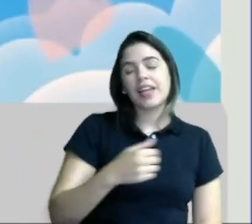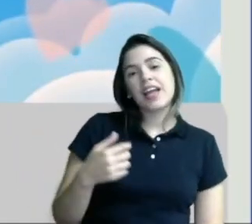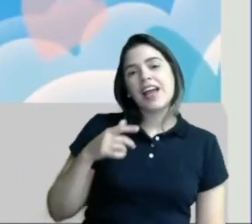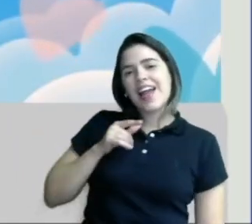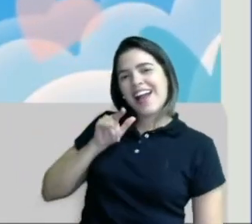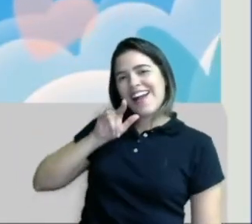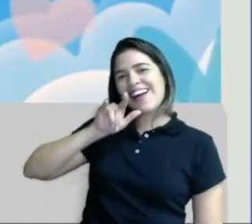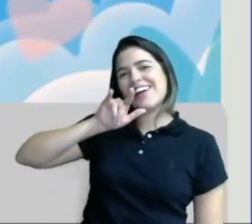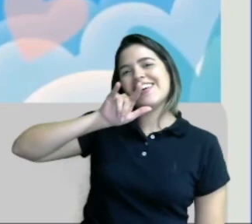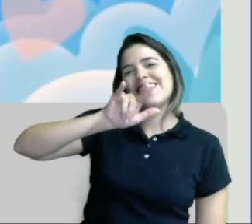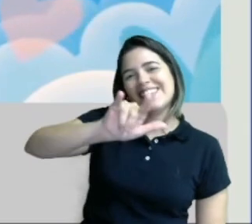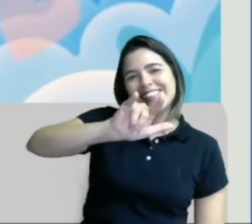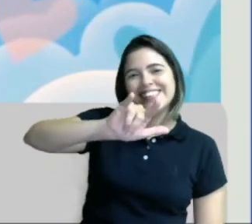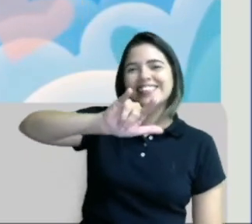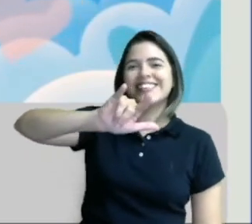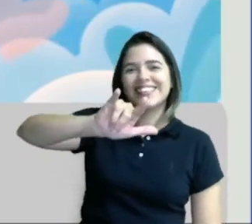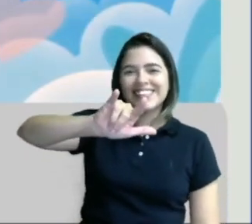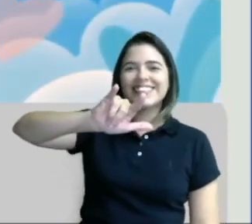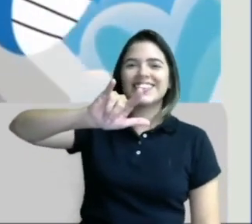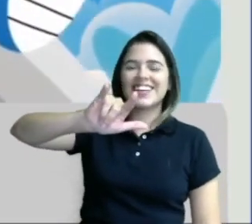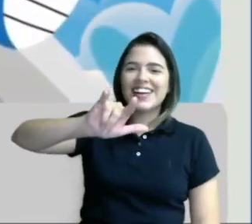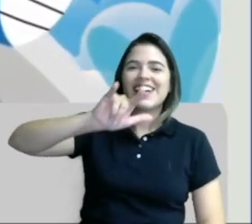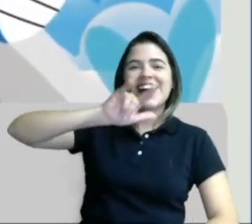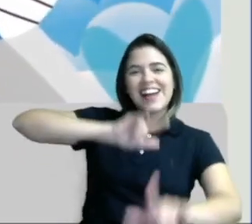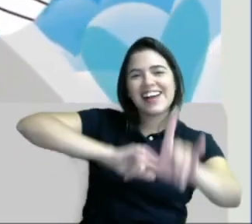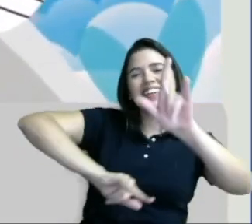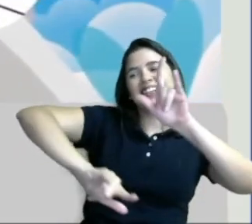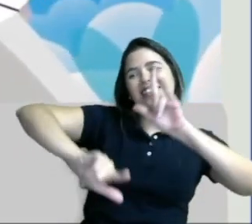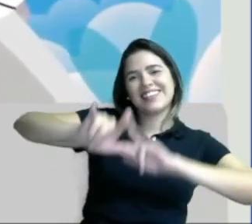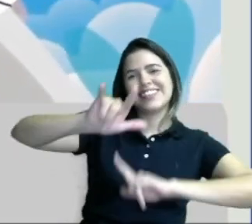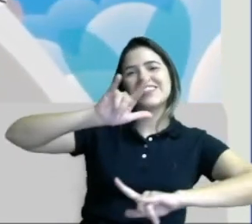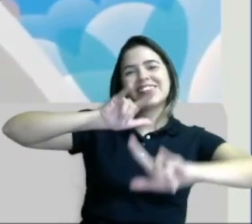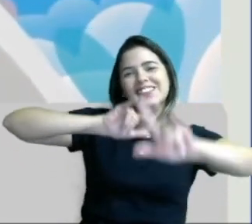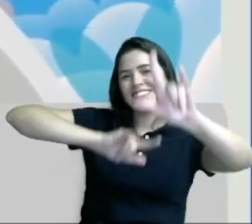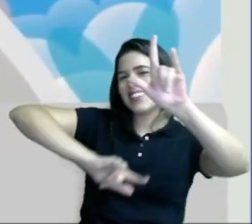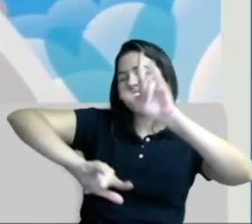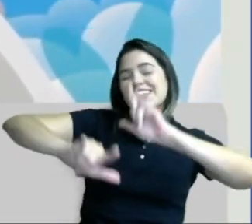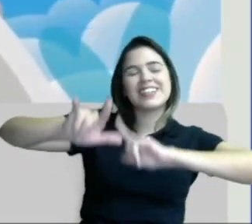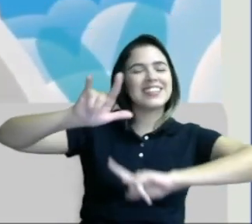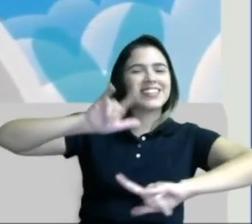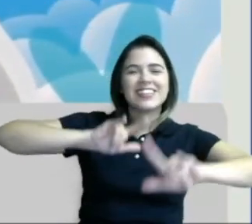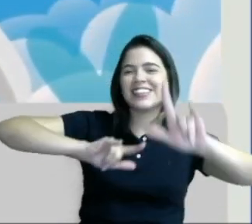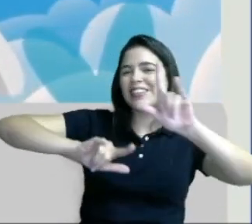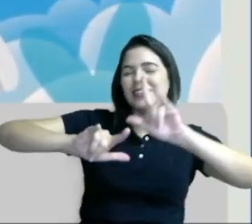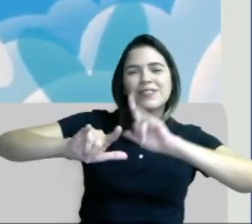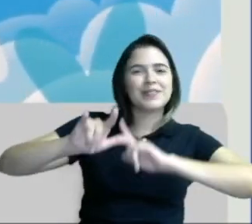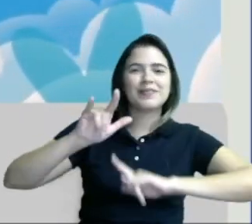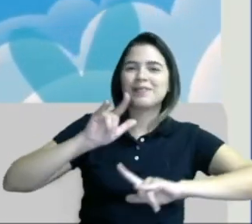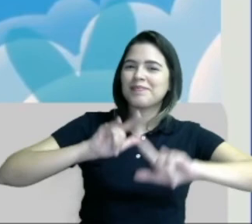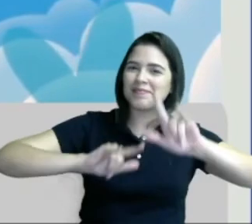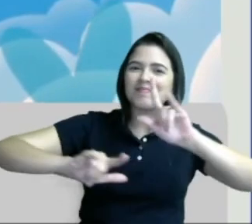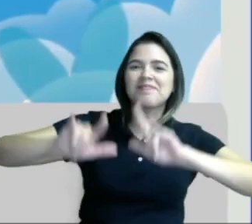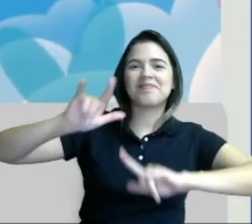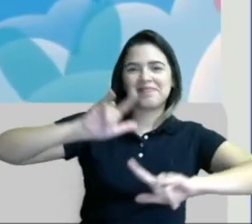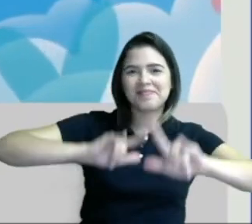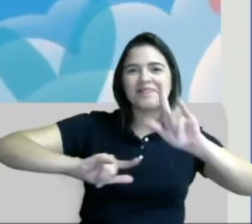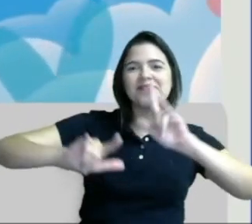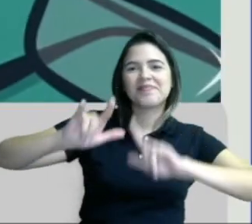eu te amo. Eu te amo demais.